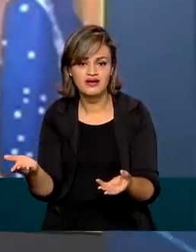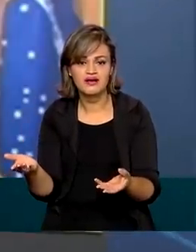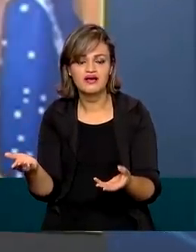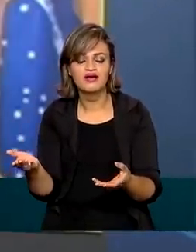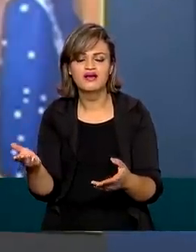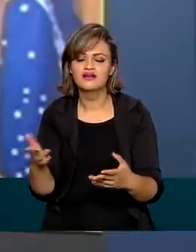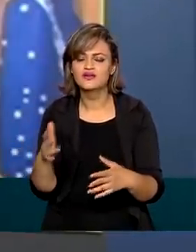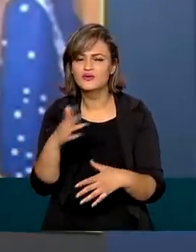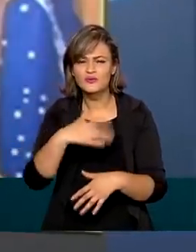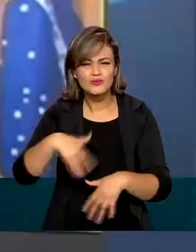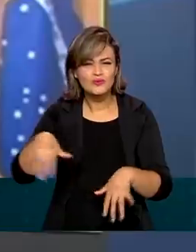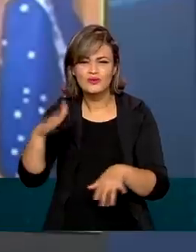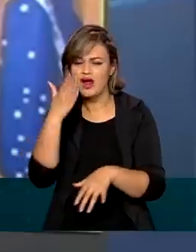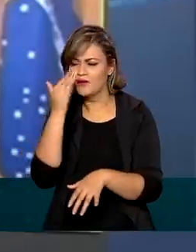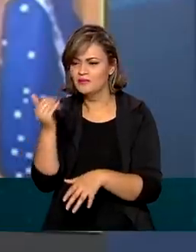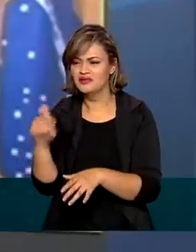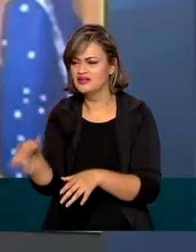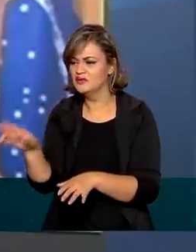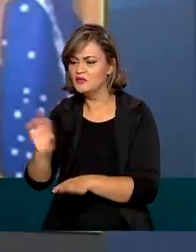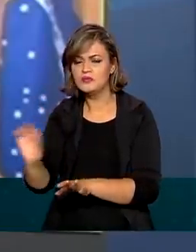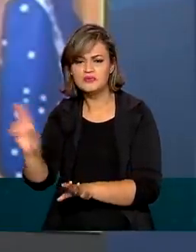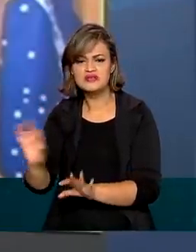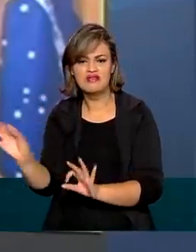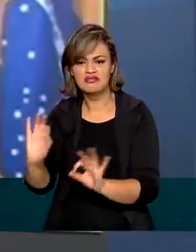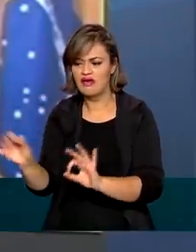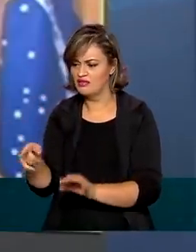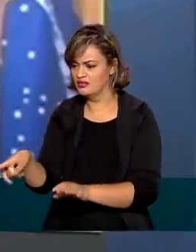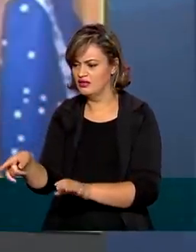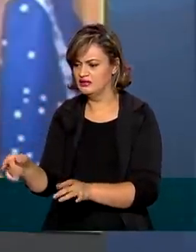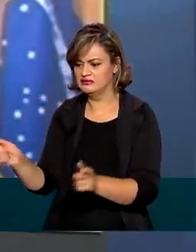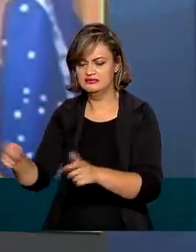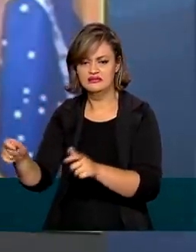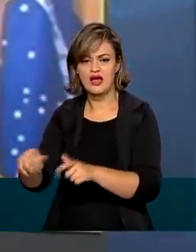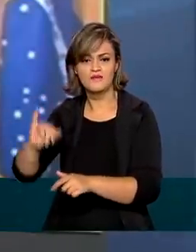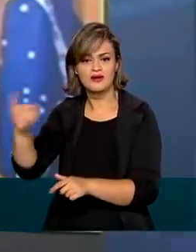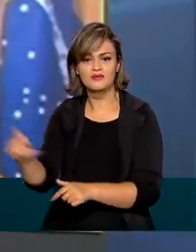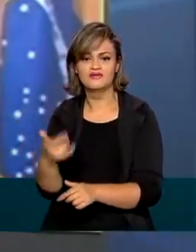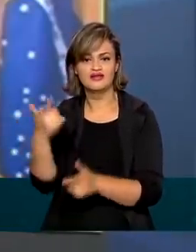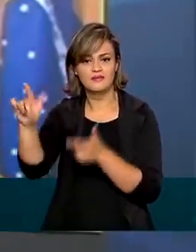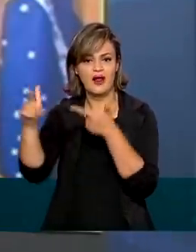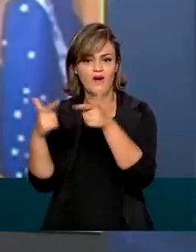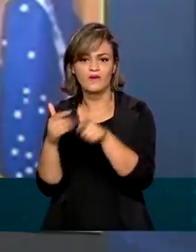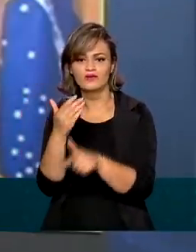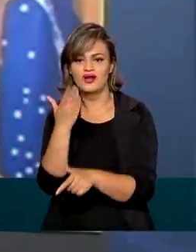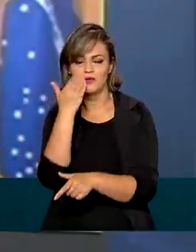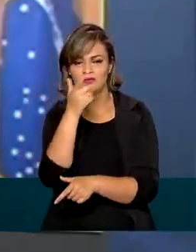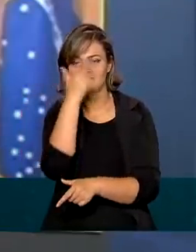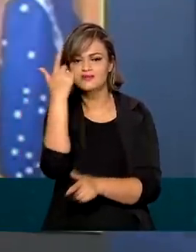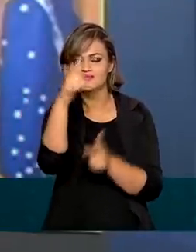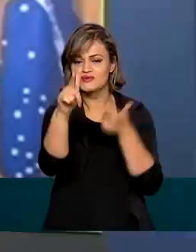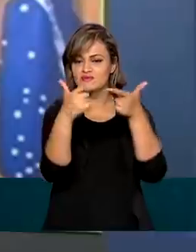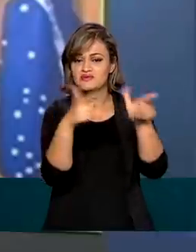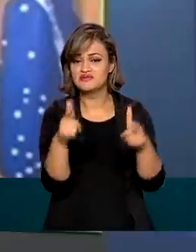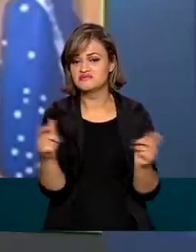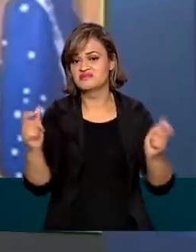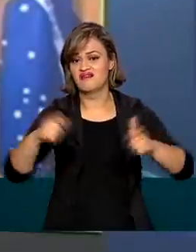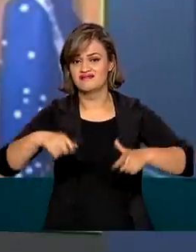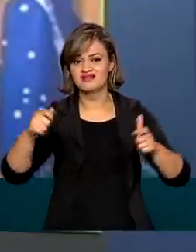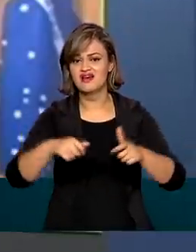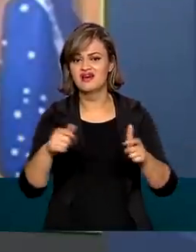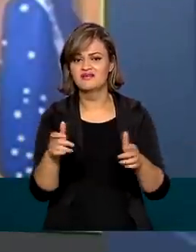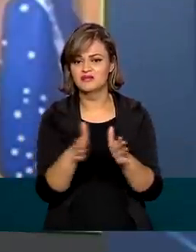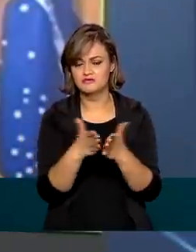toda aquela alimentação que não foi utilizada ali durante aquele dia no restaurante, aquilo dá para alimentar pessoas